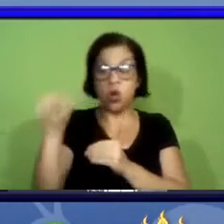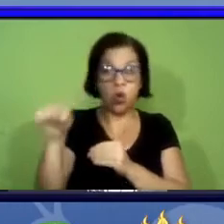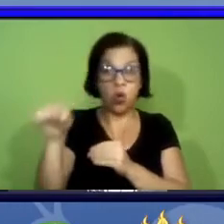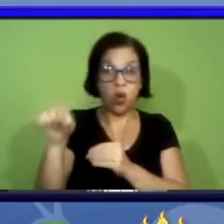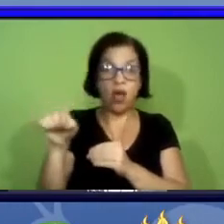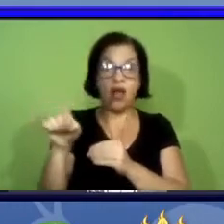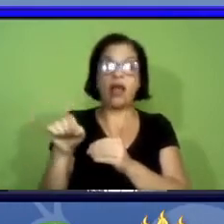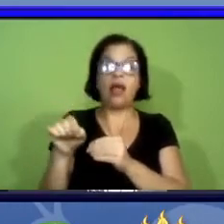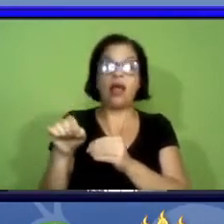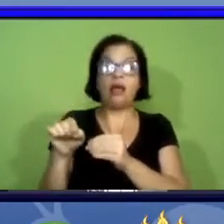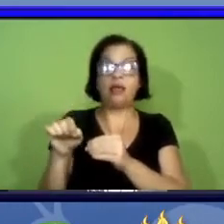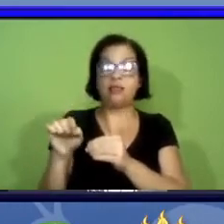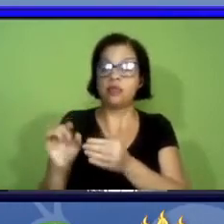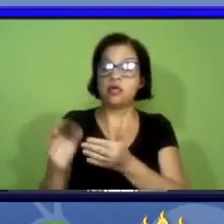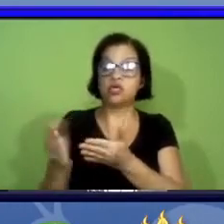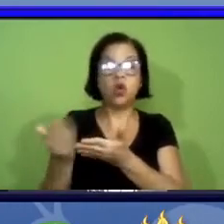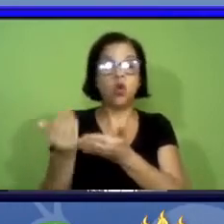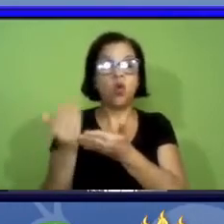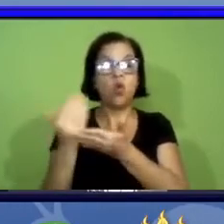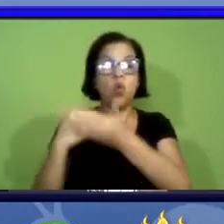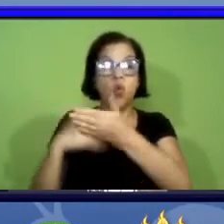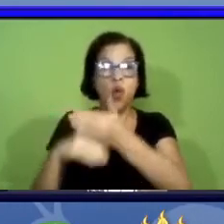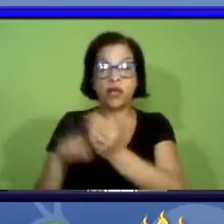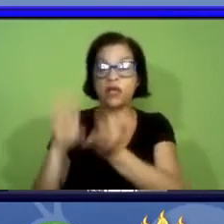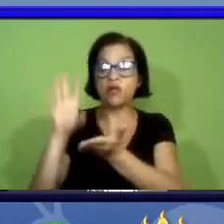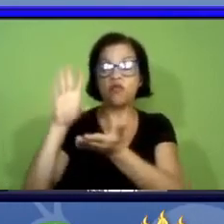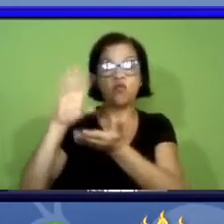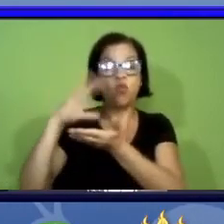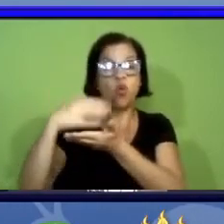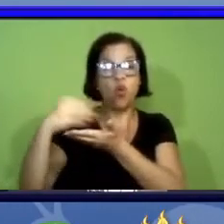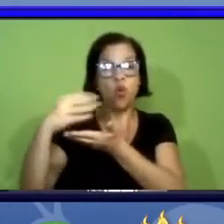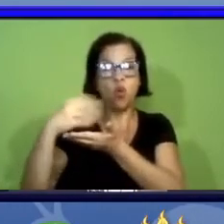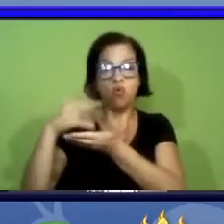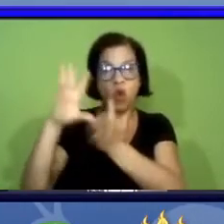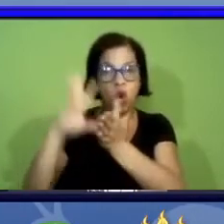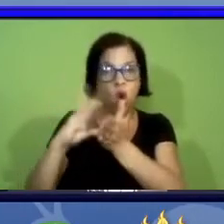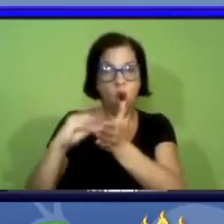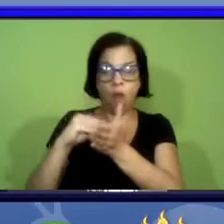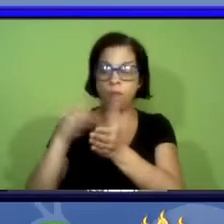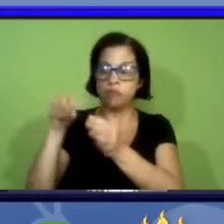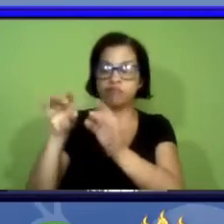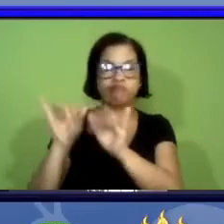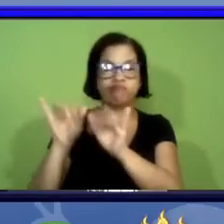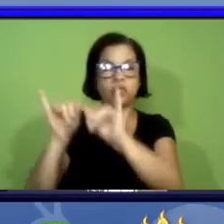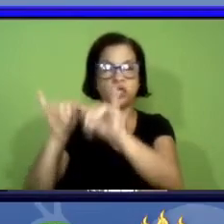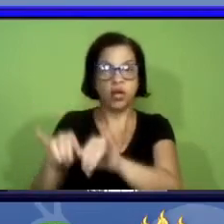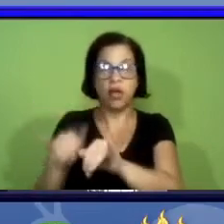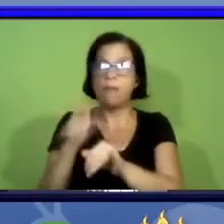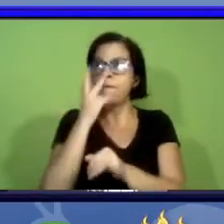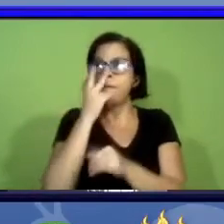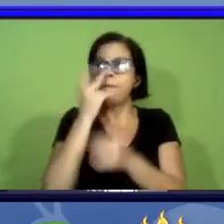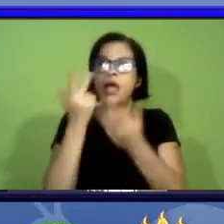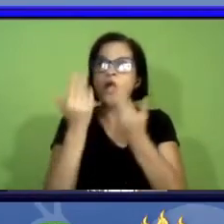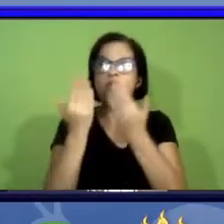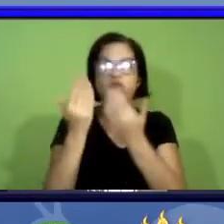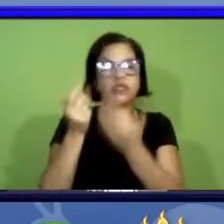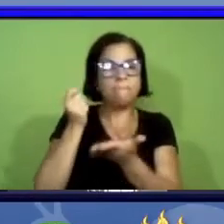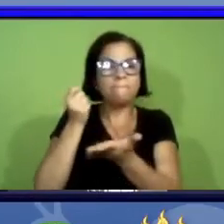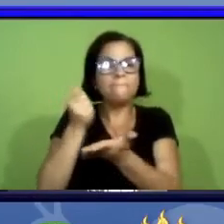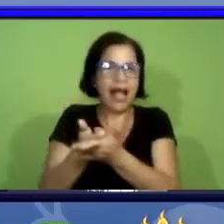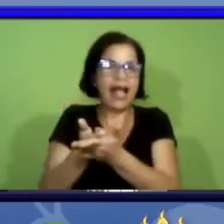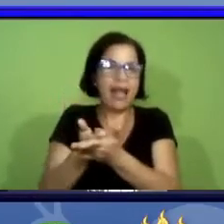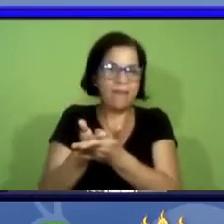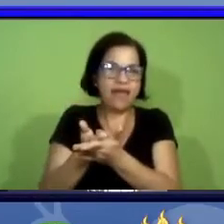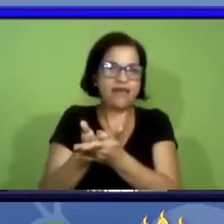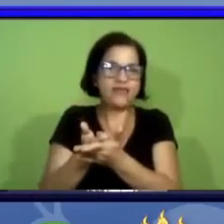arquivo cópia junto a essa instituição esse é o pagamento que a pessoa faz